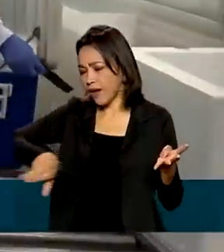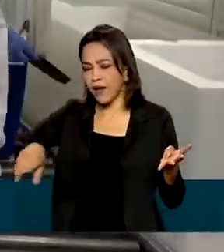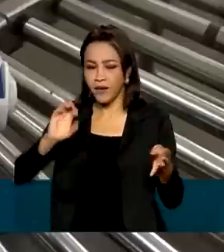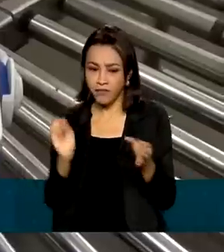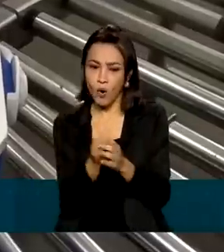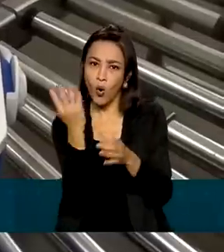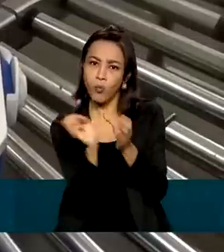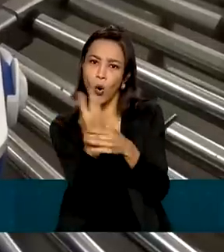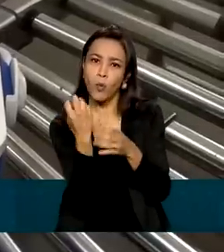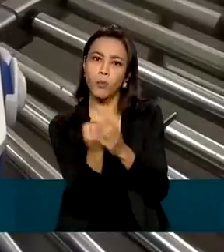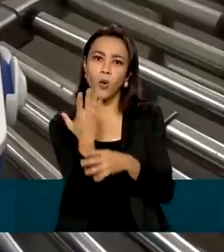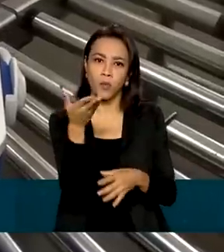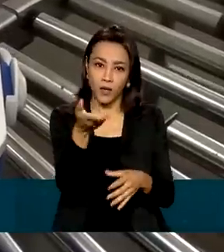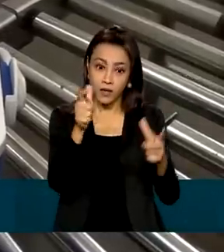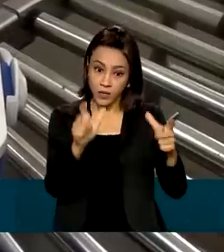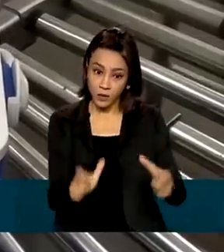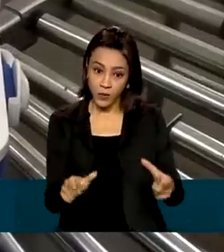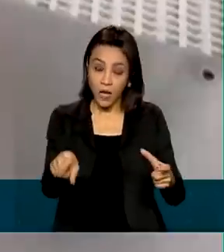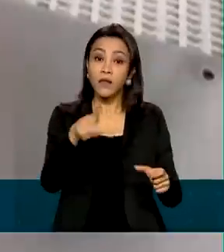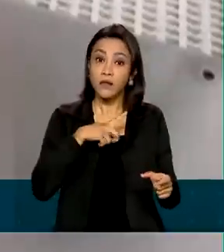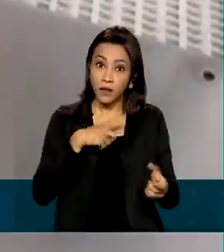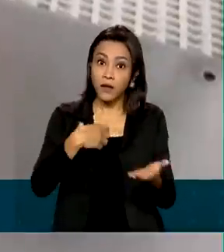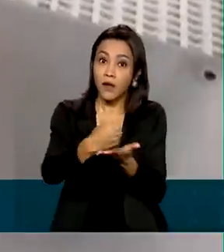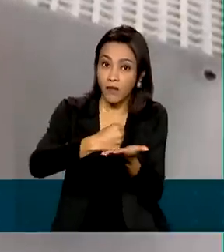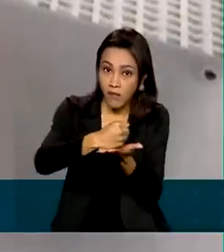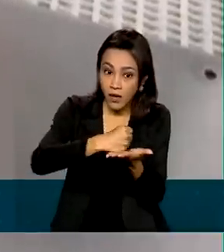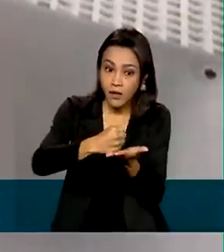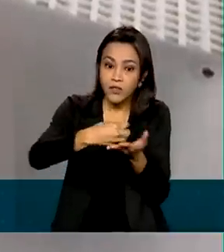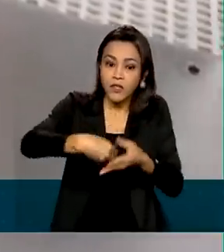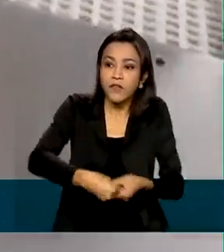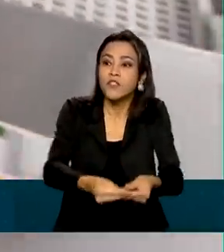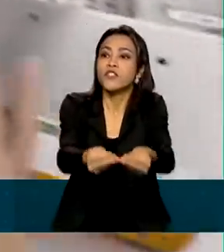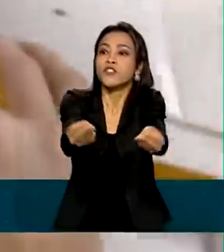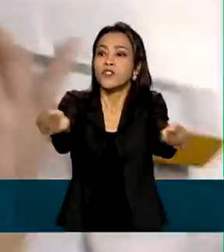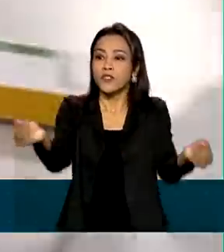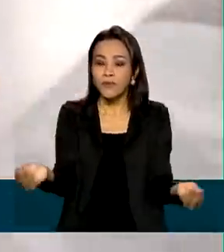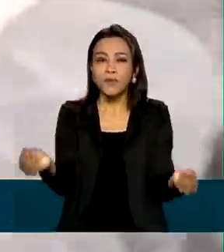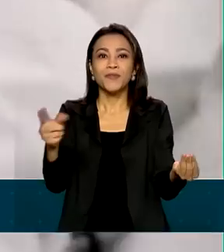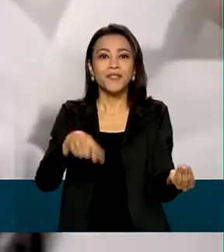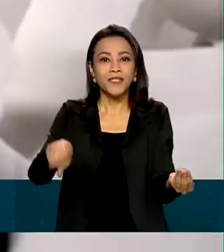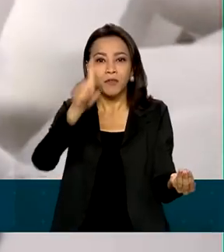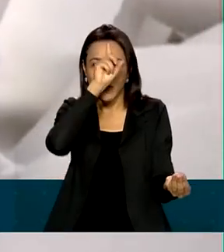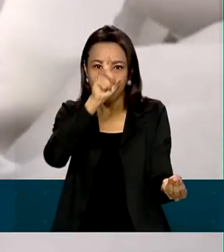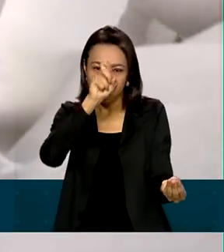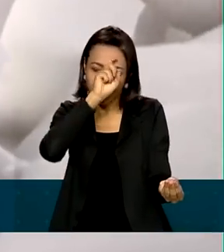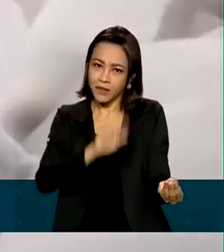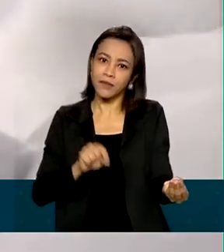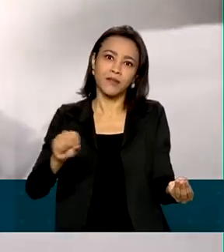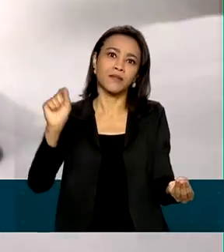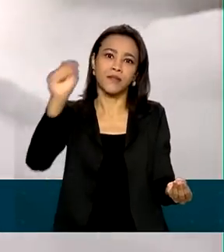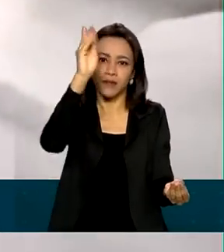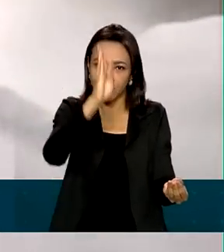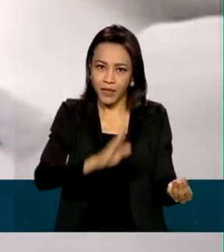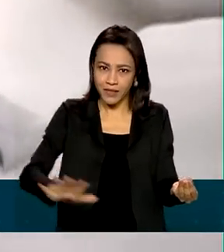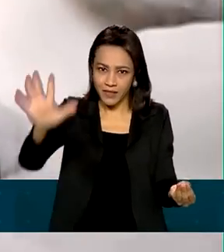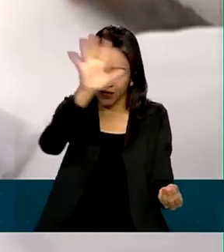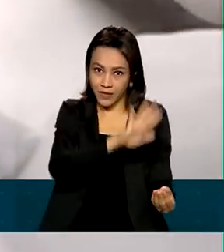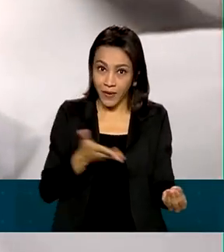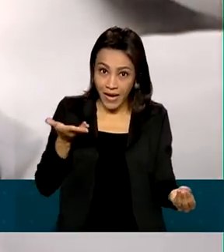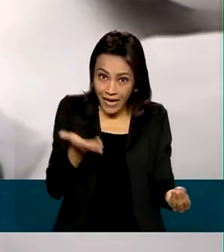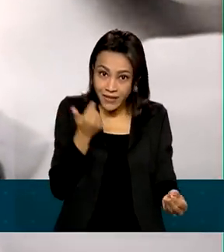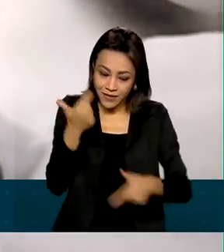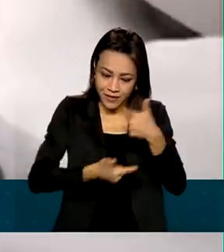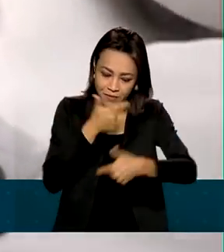diagnósticos e biofármacos, que são distribuídos para as unidades do Sistema Único de Saúde de todo o Brasil. O trabalho,